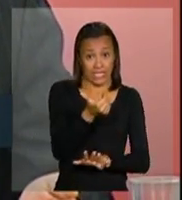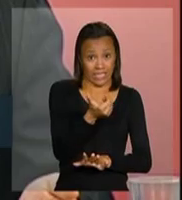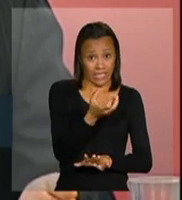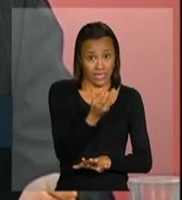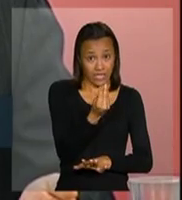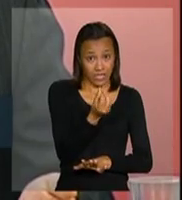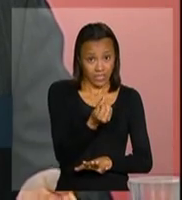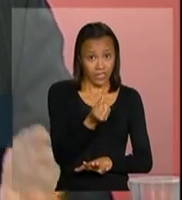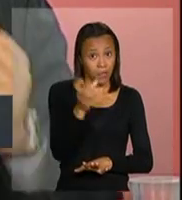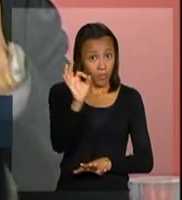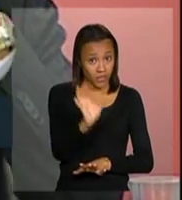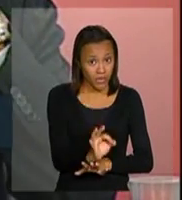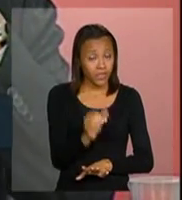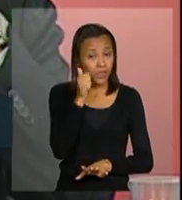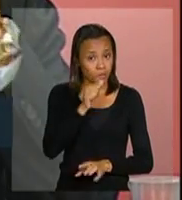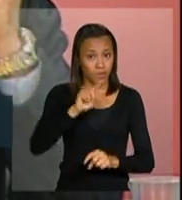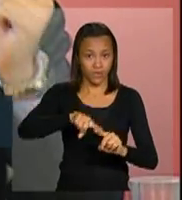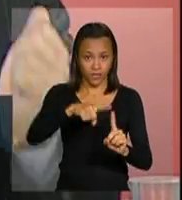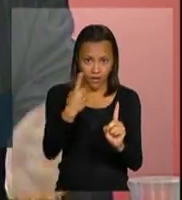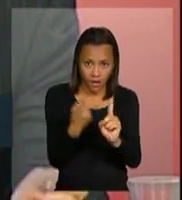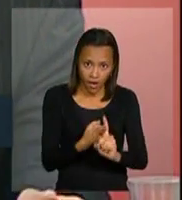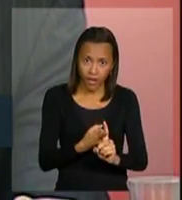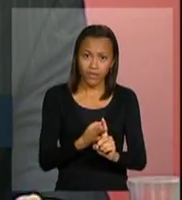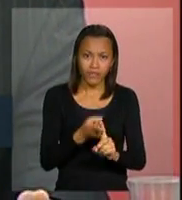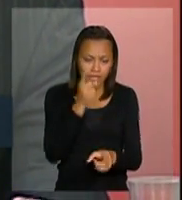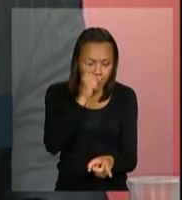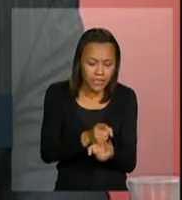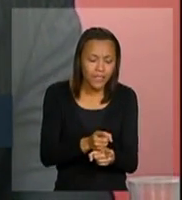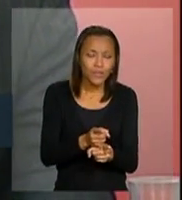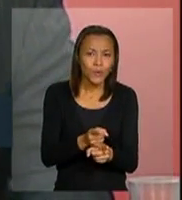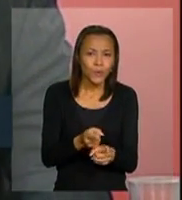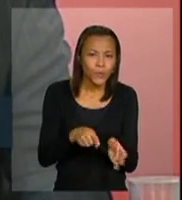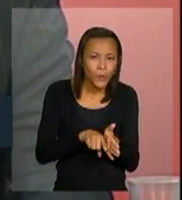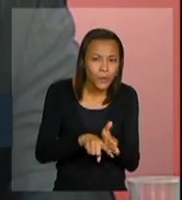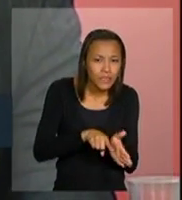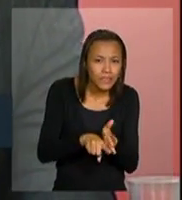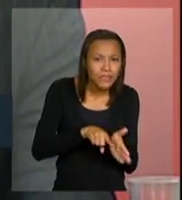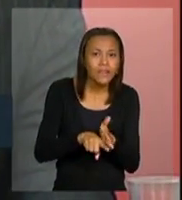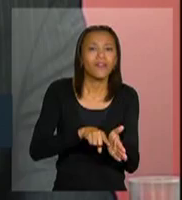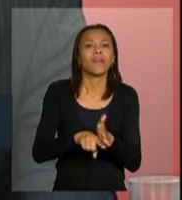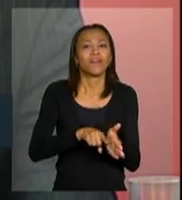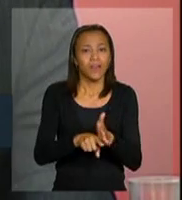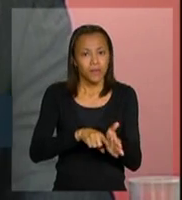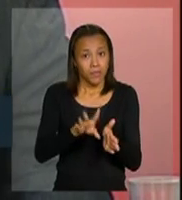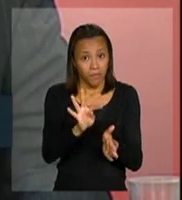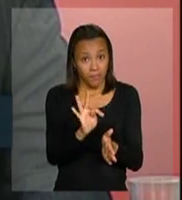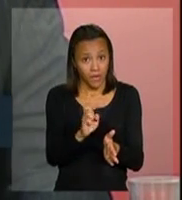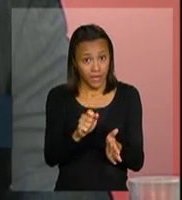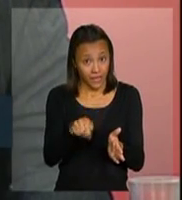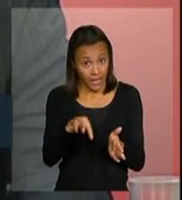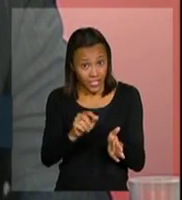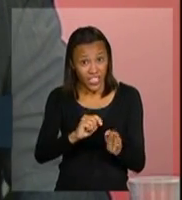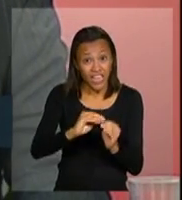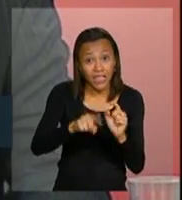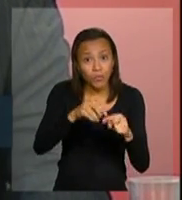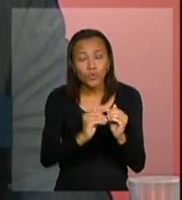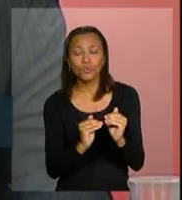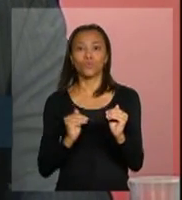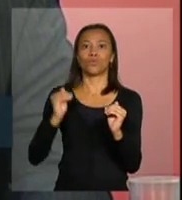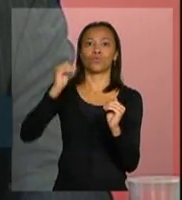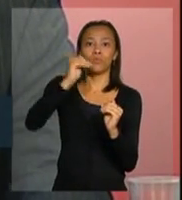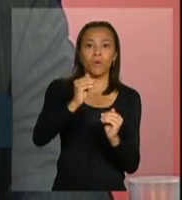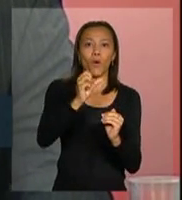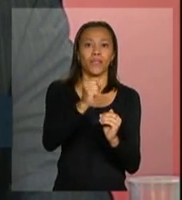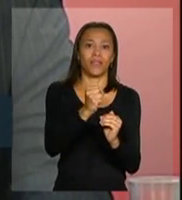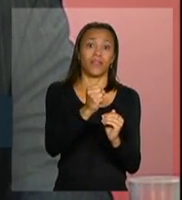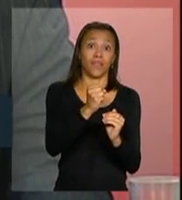das gestantes realizando teste pré-natal, teste de agravidade pré-natal, para mais de 80%, chegando a 84%